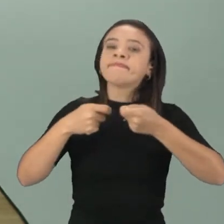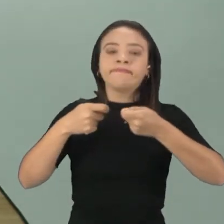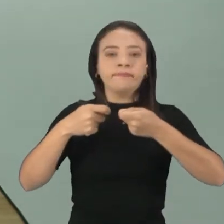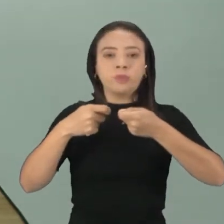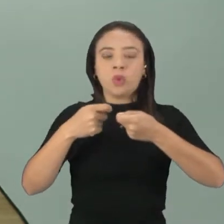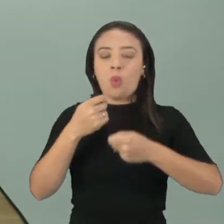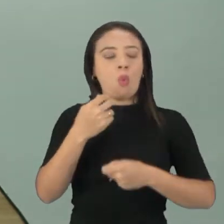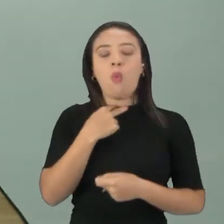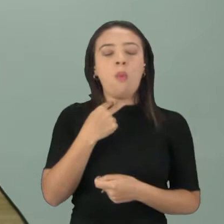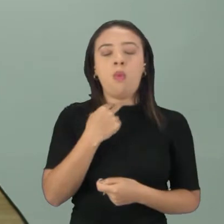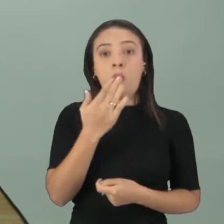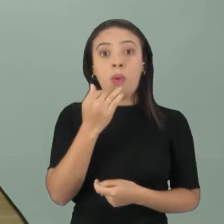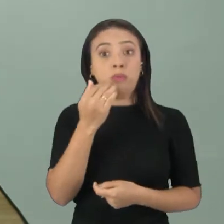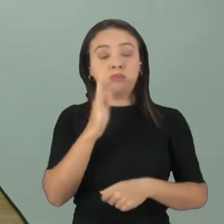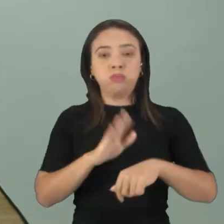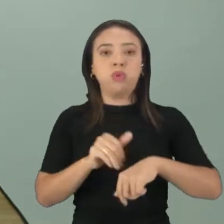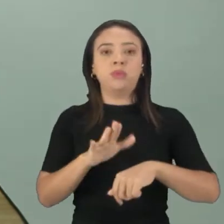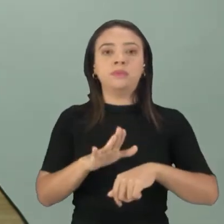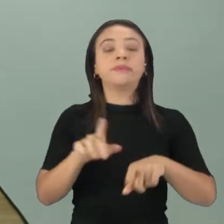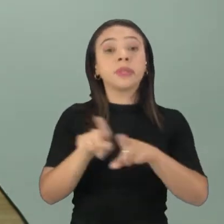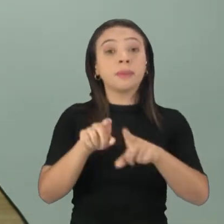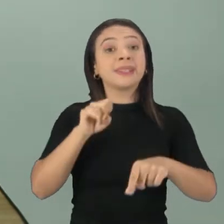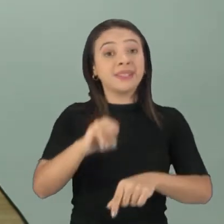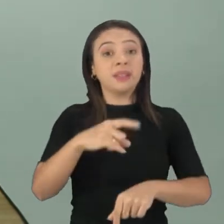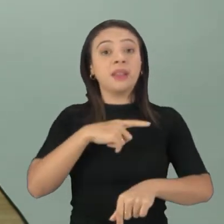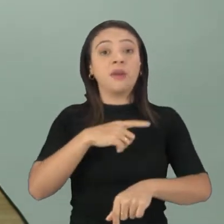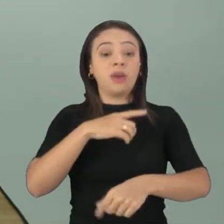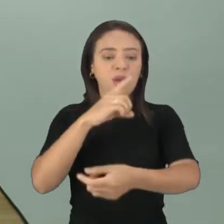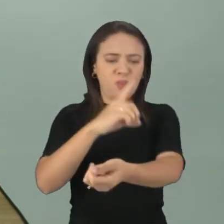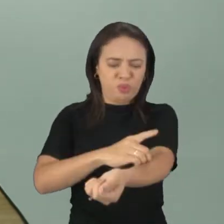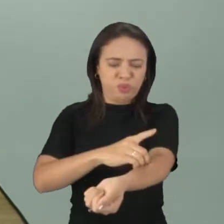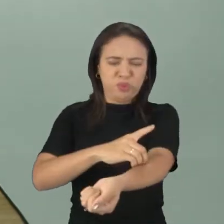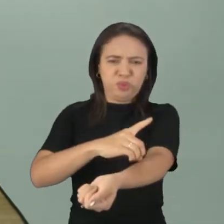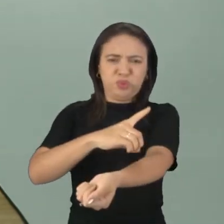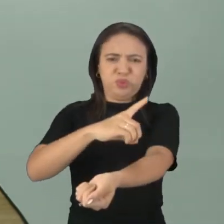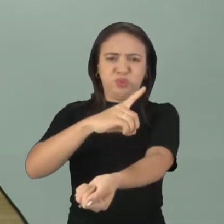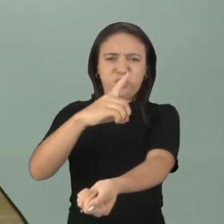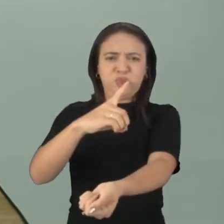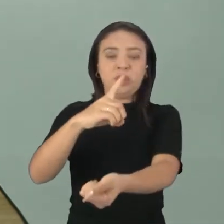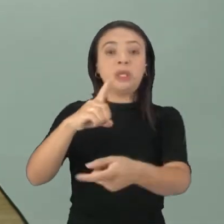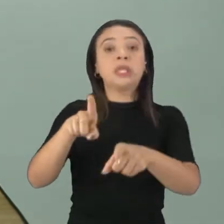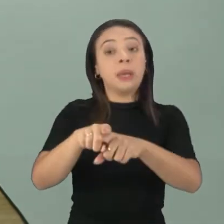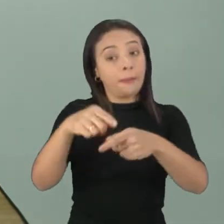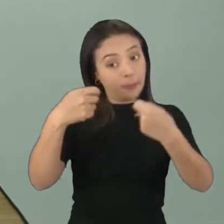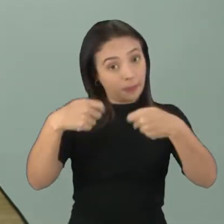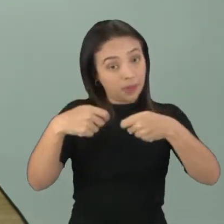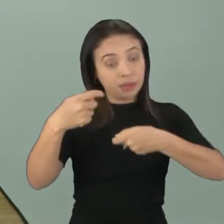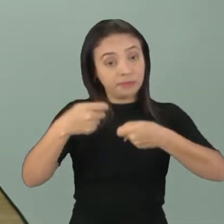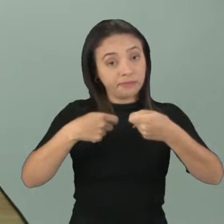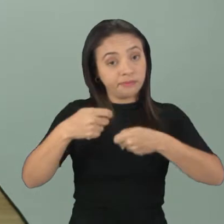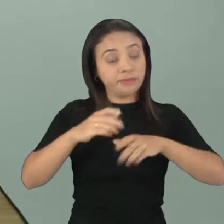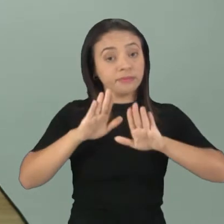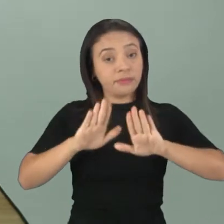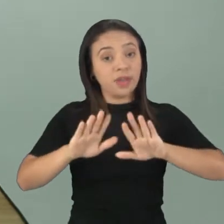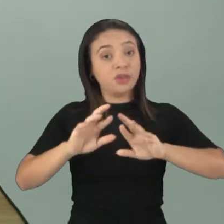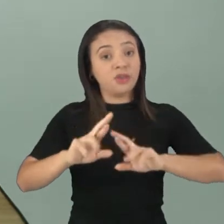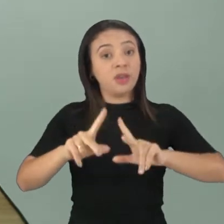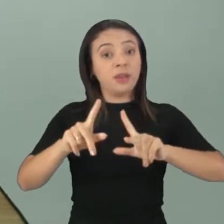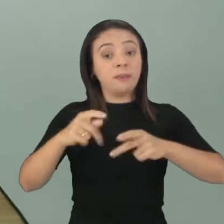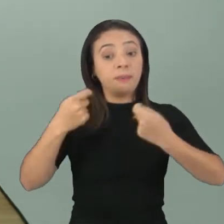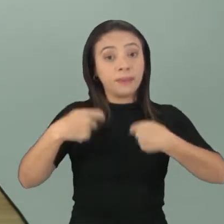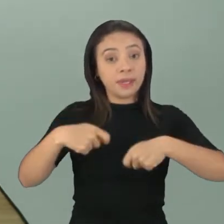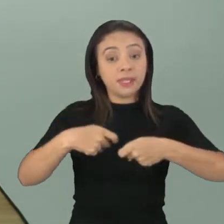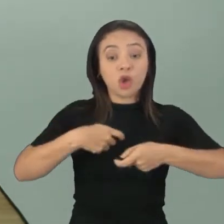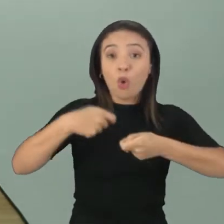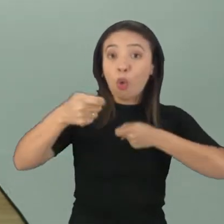comida. Assim, para quem tem a diabetes, né, ela também precisa ter uma moderação, só que nesse caso a moderação vai